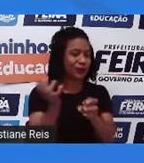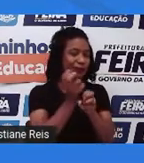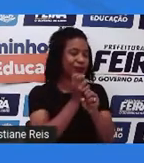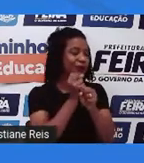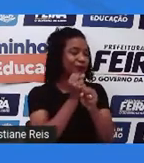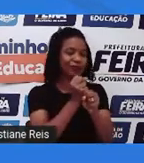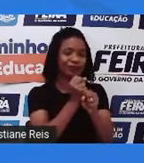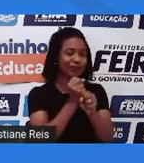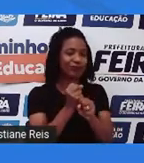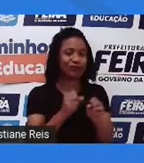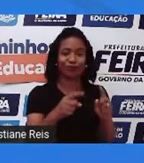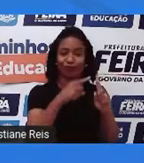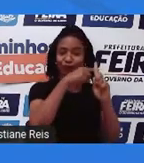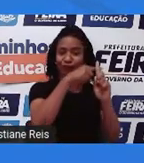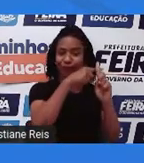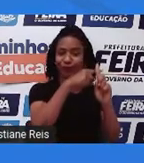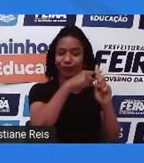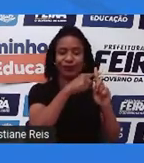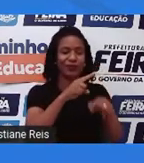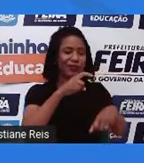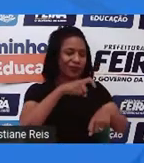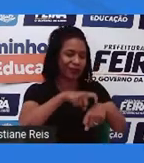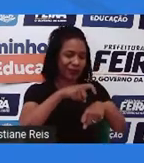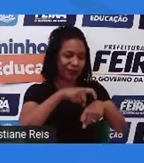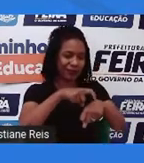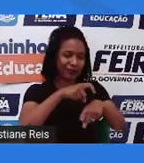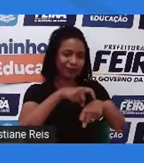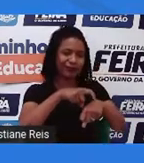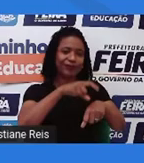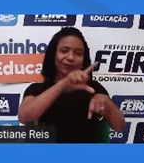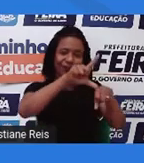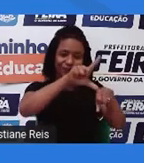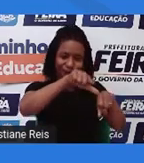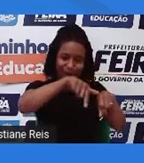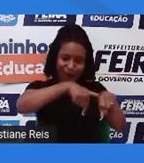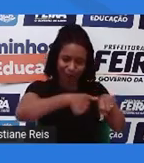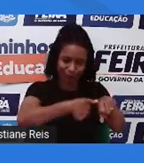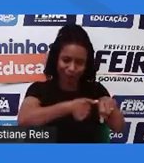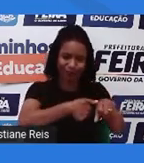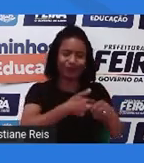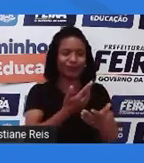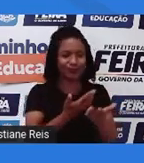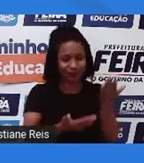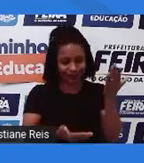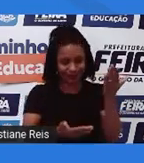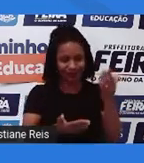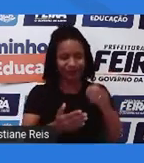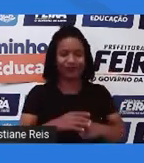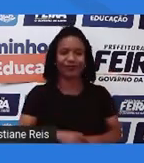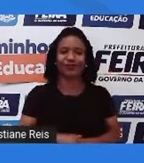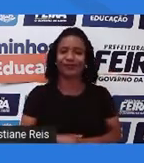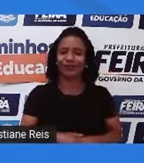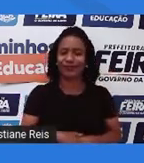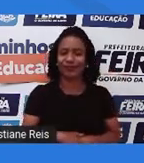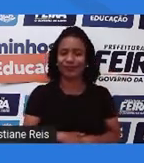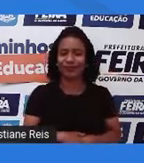porque nós não cumprimos o tempo determinado pela brincadeira. Question number three.